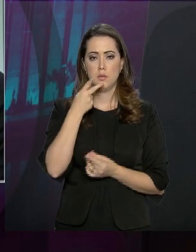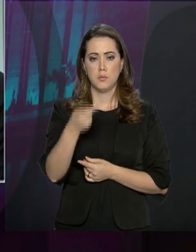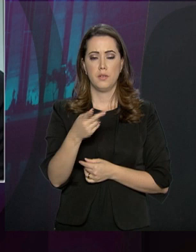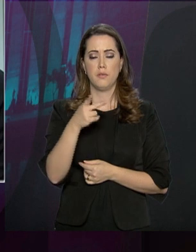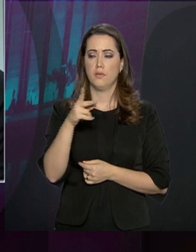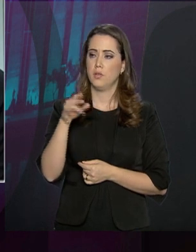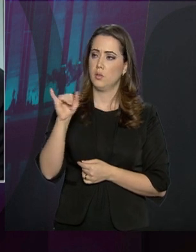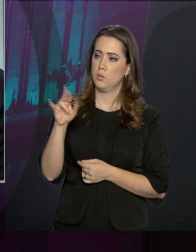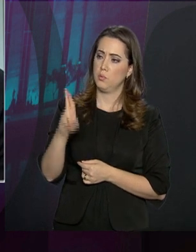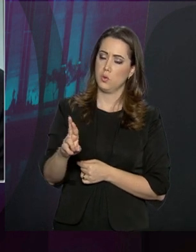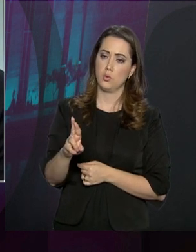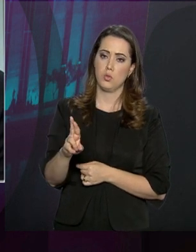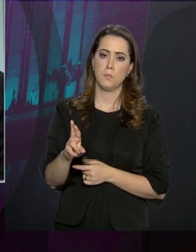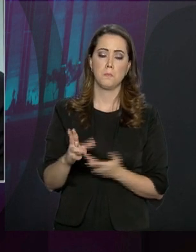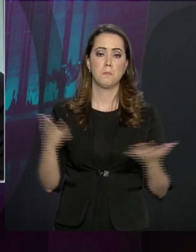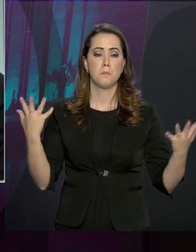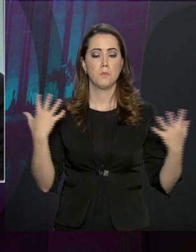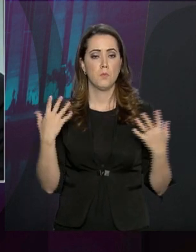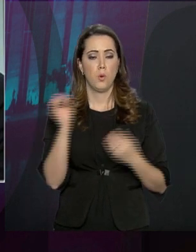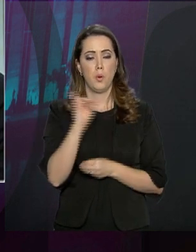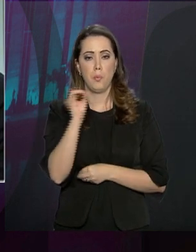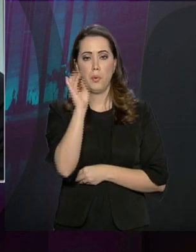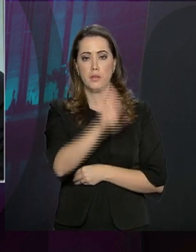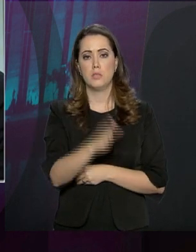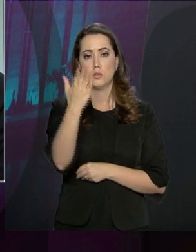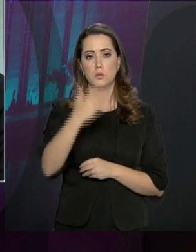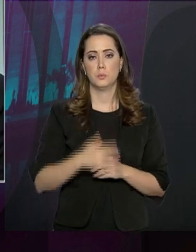do Imposto de Renda. Boa tarde, Gabriela.